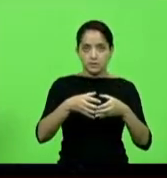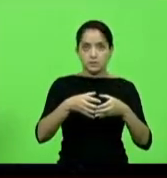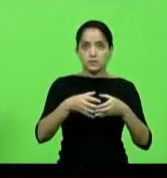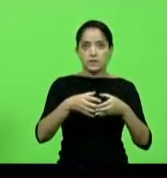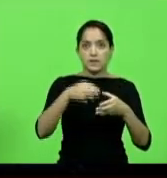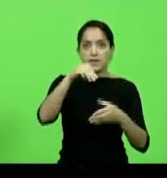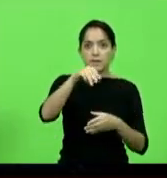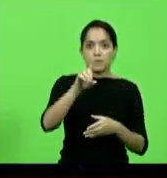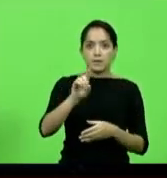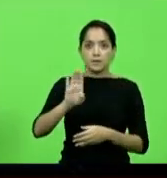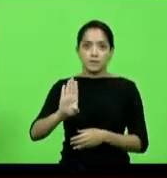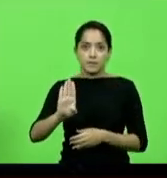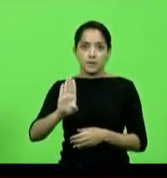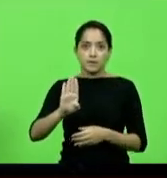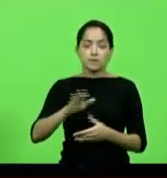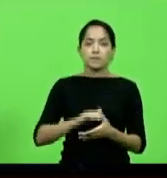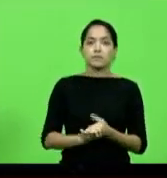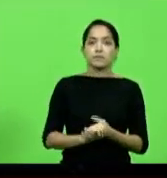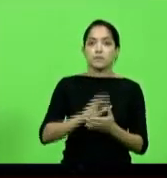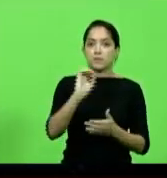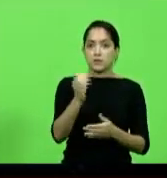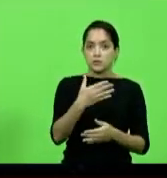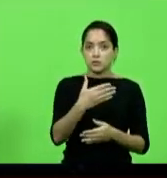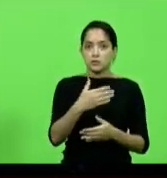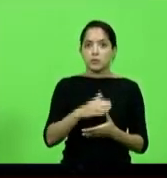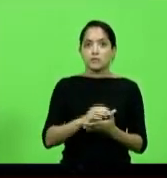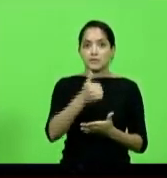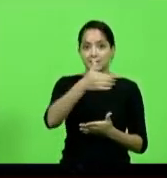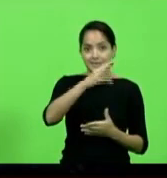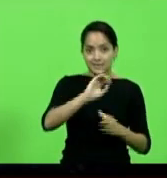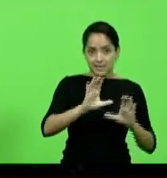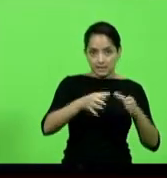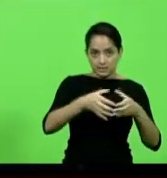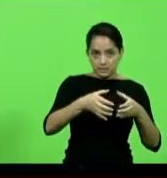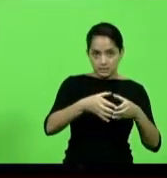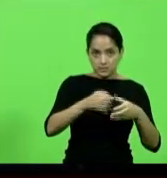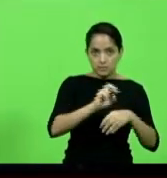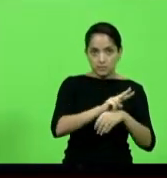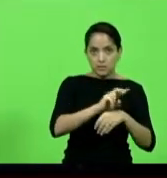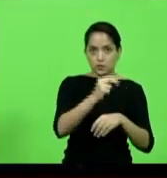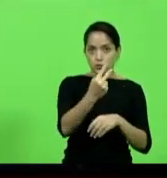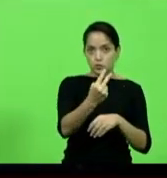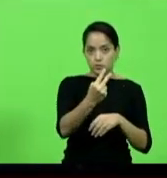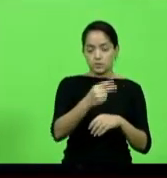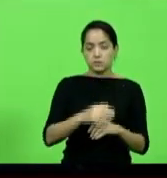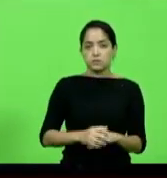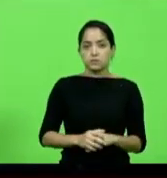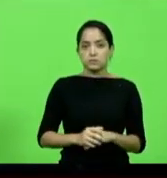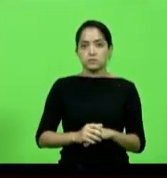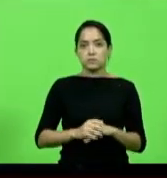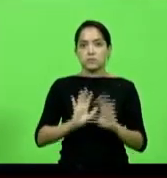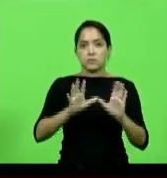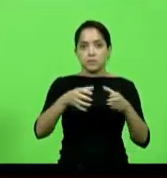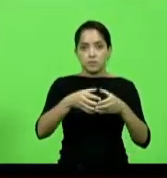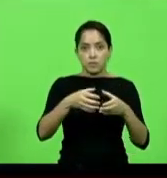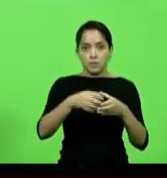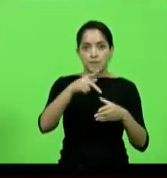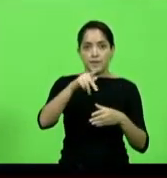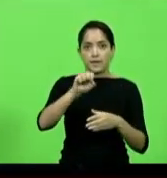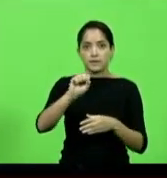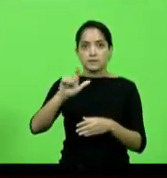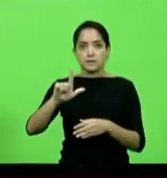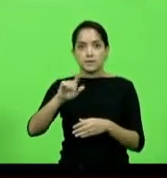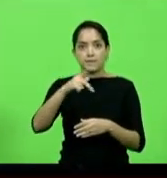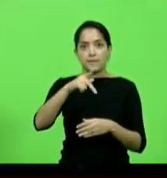MDB e Partido Novo, dez membros, número de vagas, duas. Bloco PSL